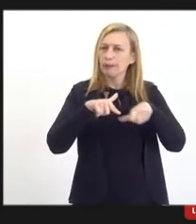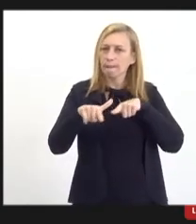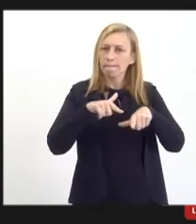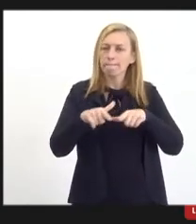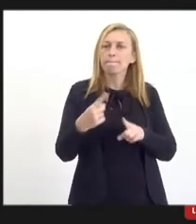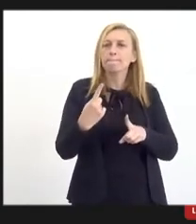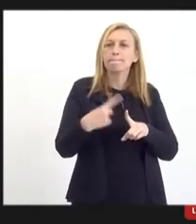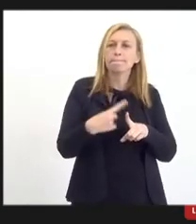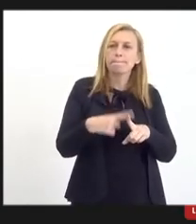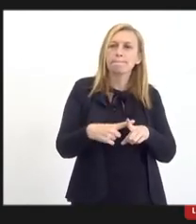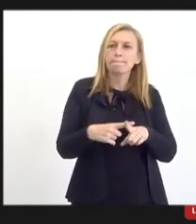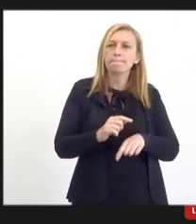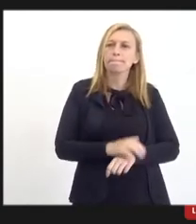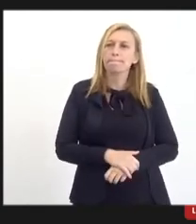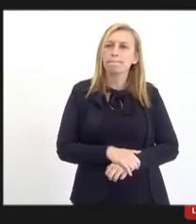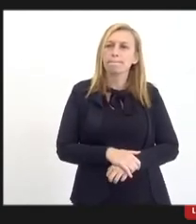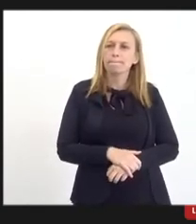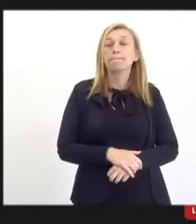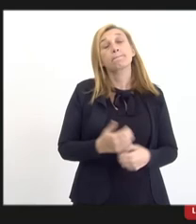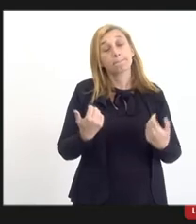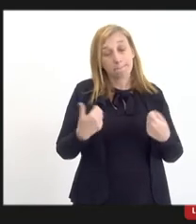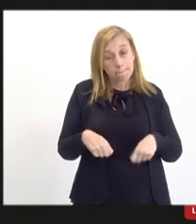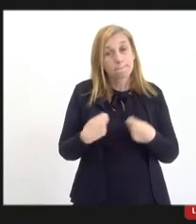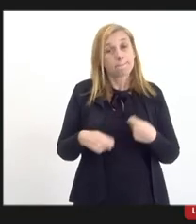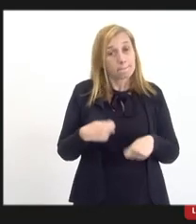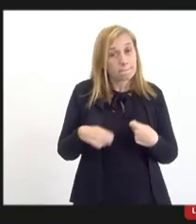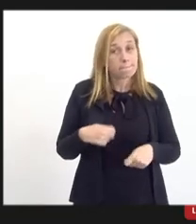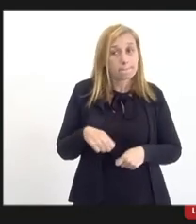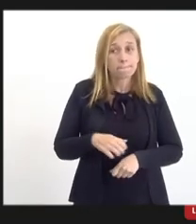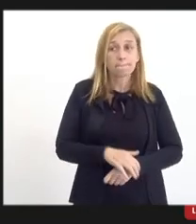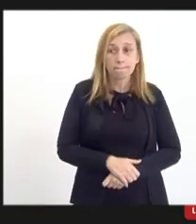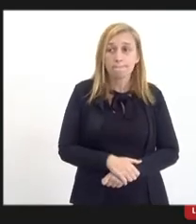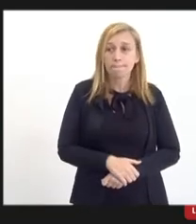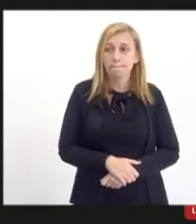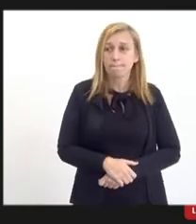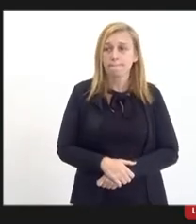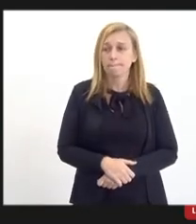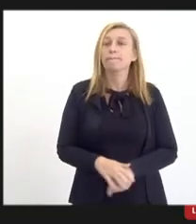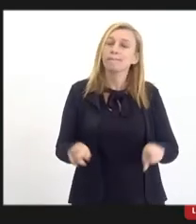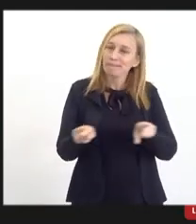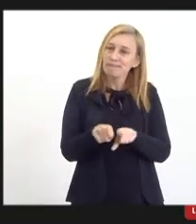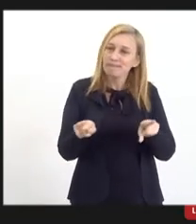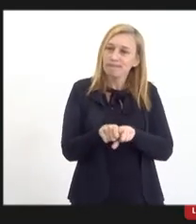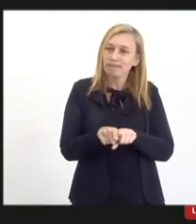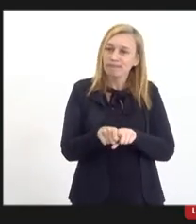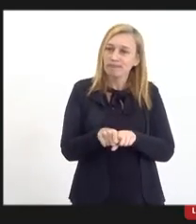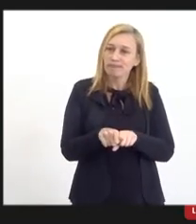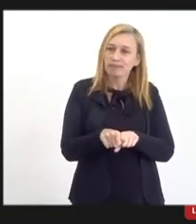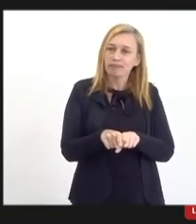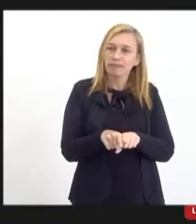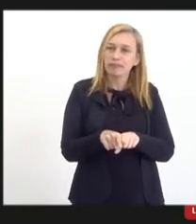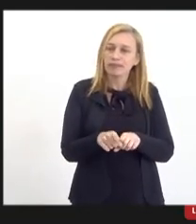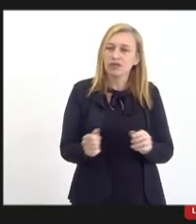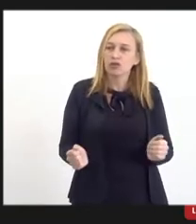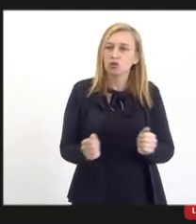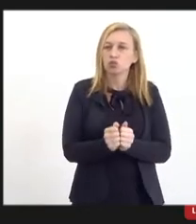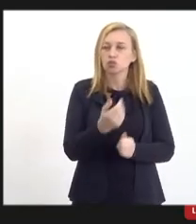porque, mas precisamos muito também da presença do governo